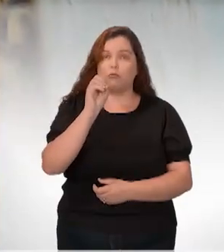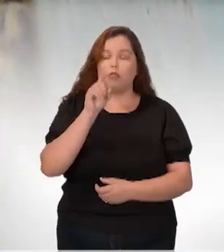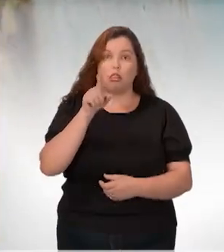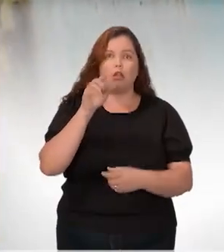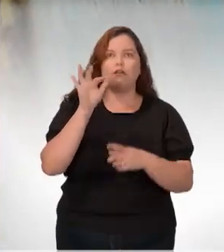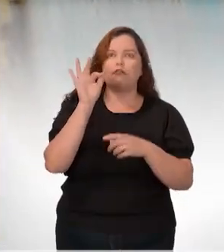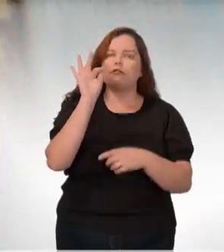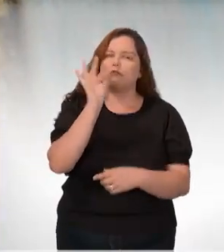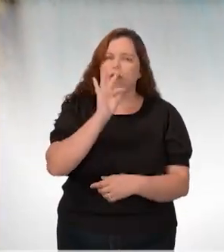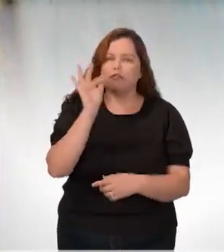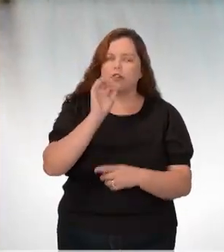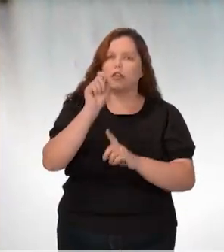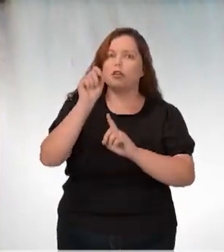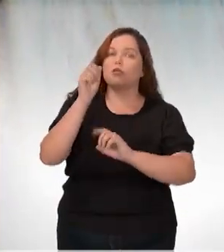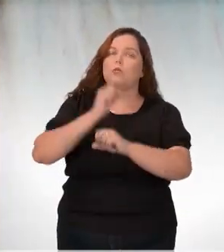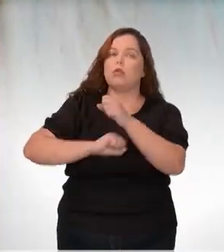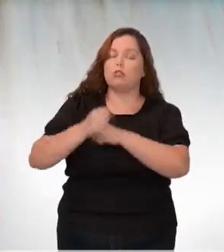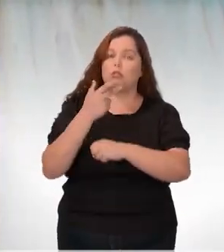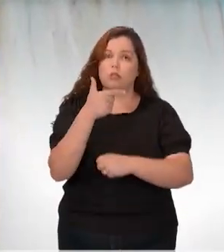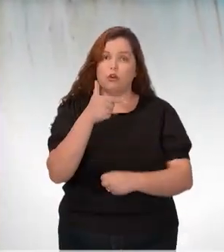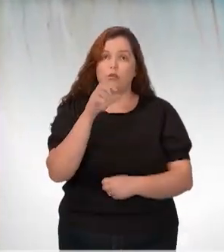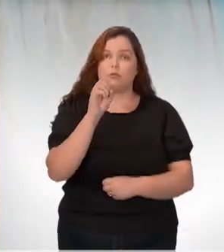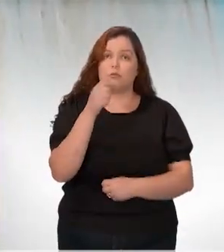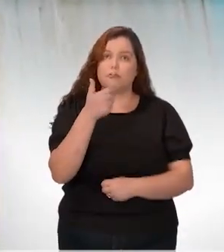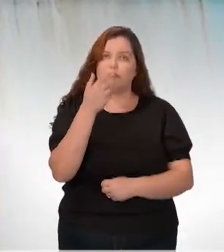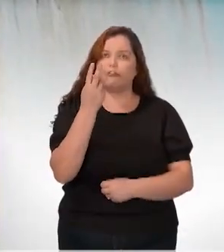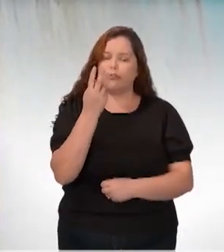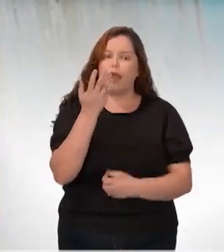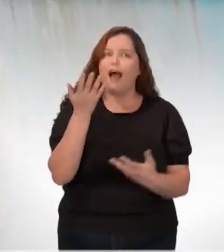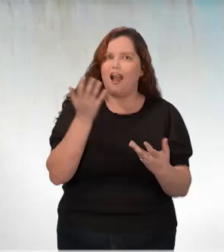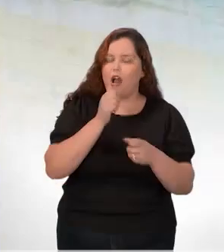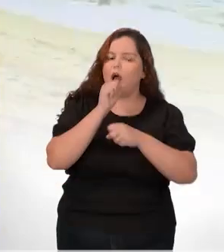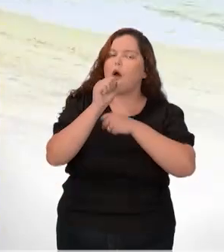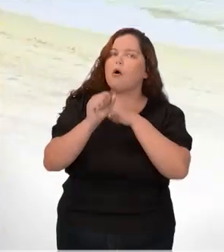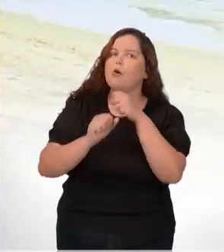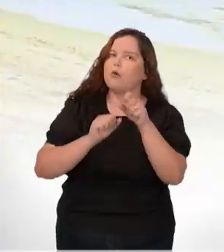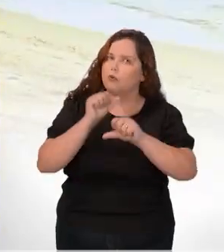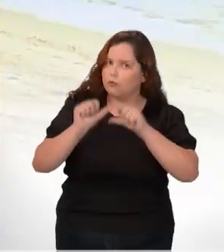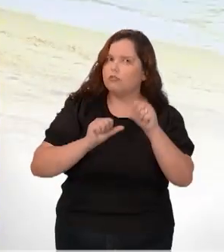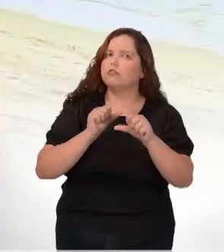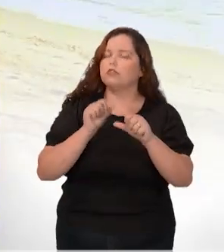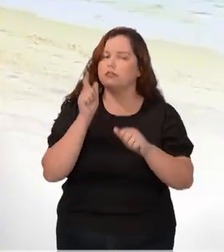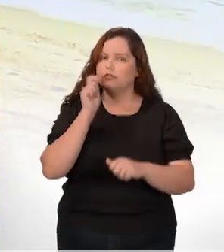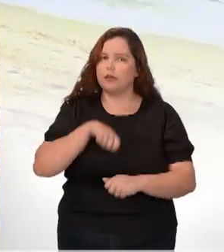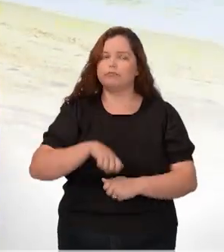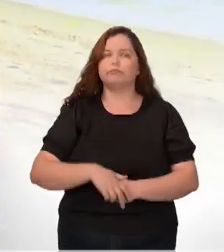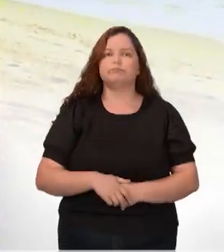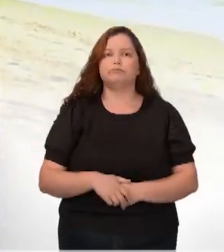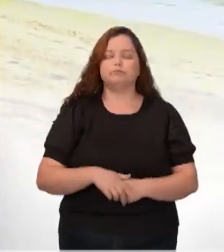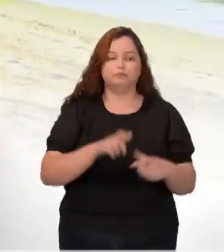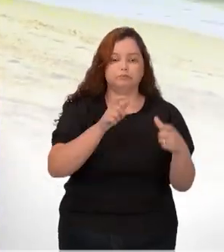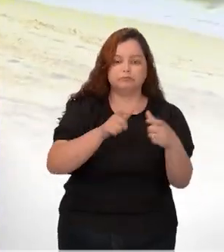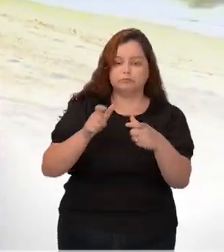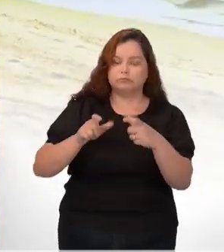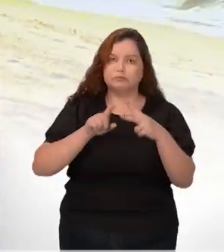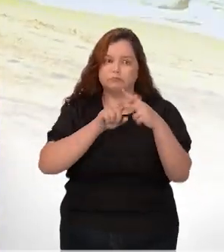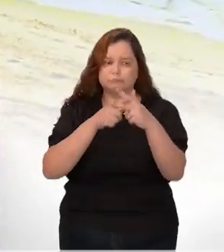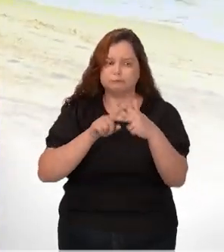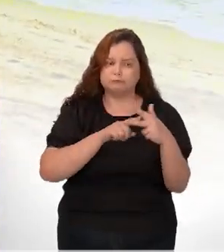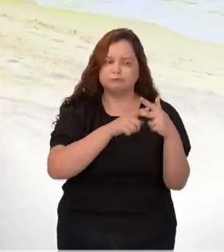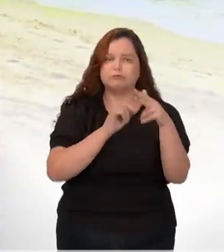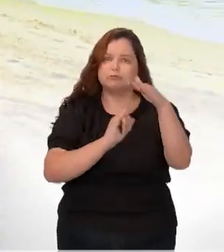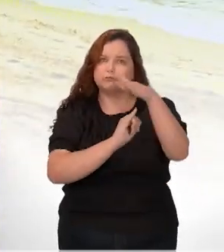fevereiro de 2023, deve mudar em poucos meses. As áreas estão sendo recuperadas pelo Instituto